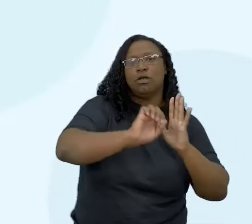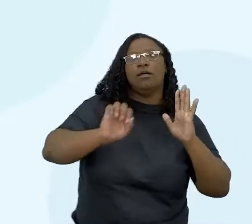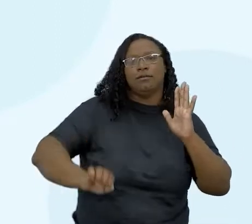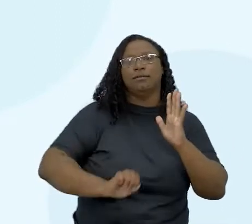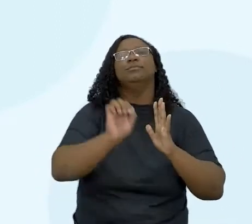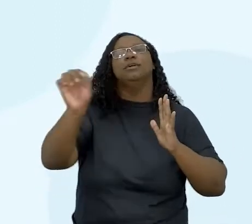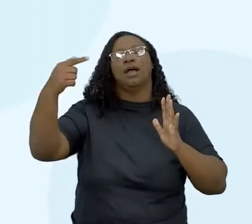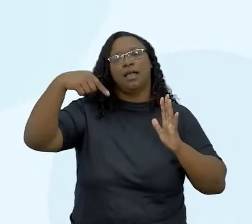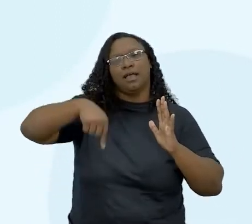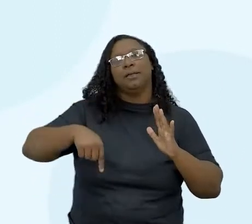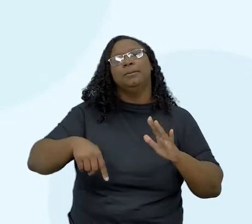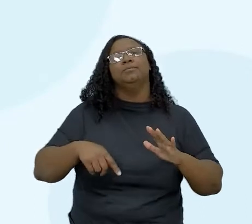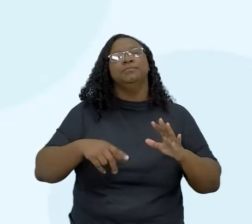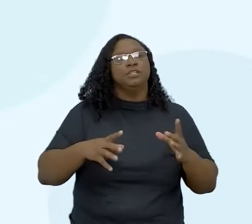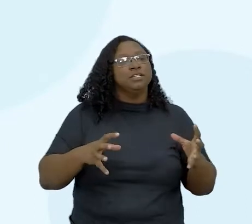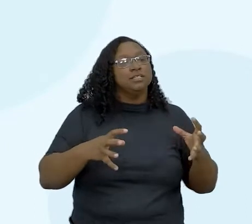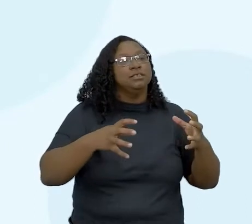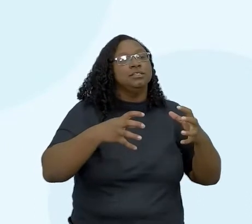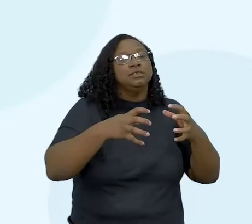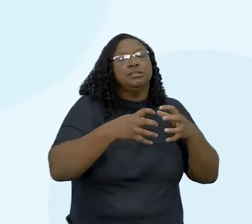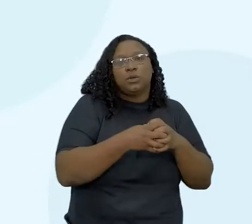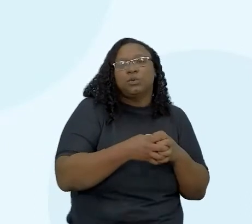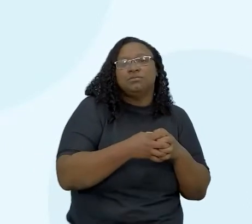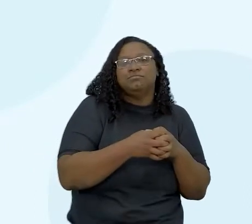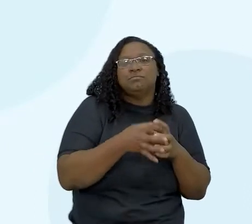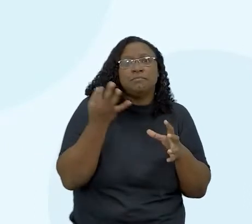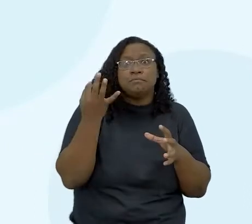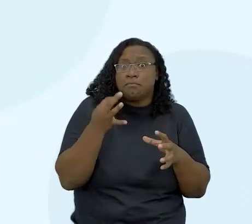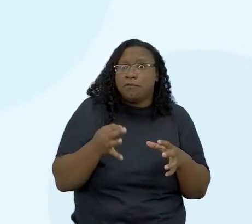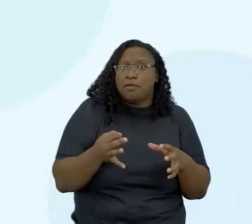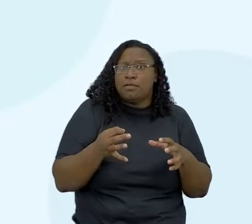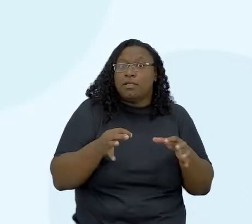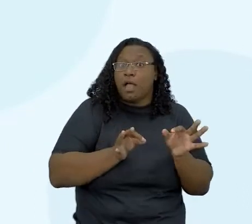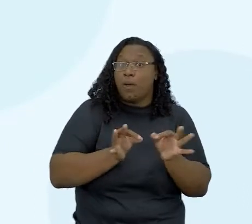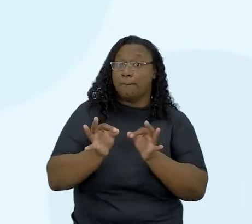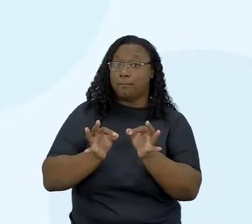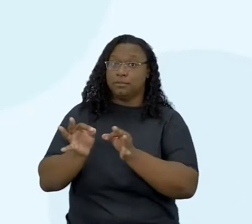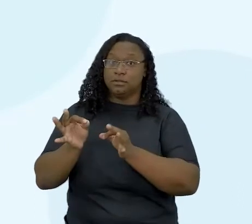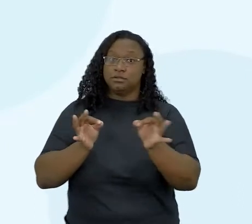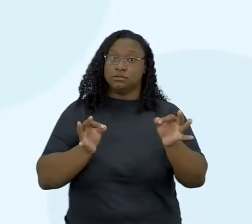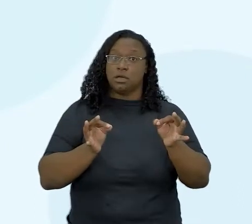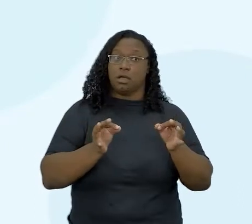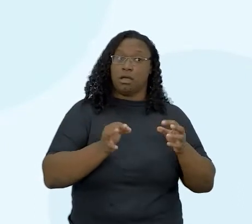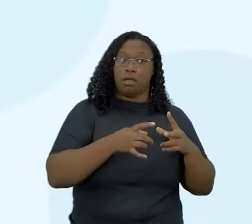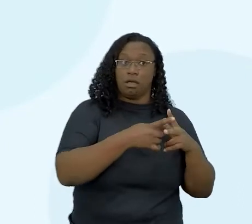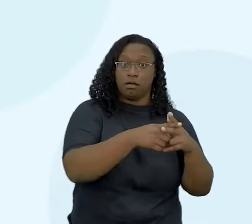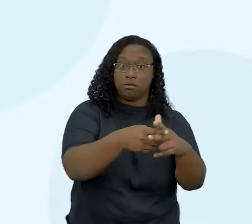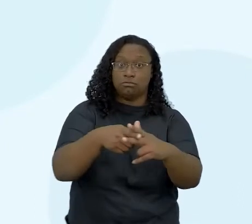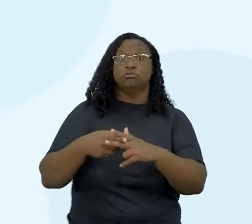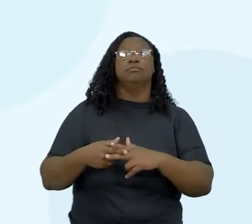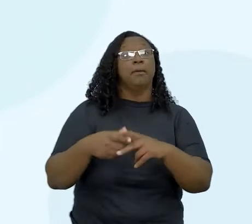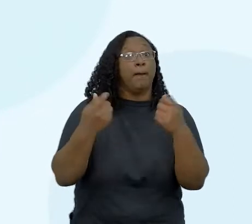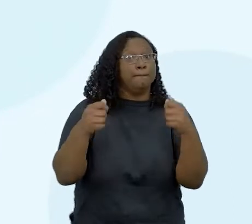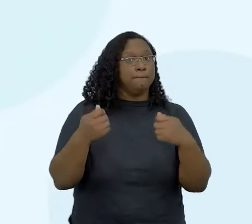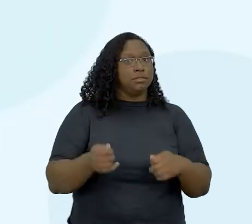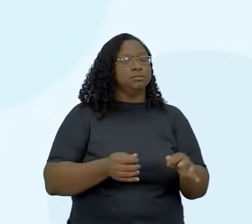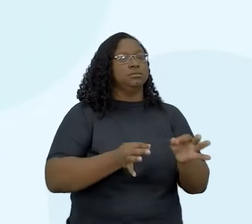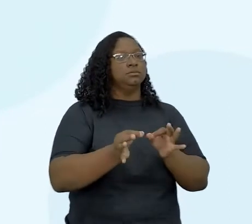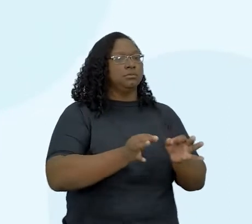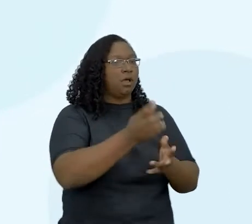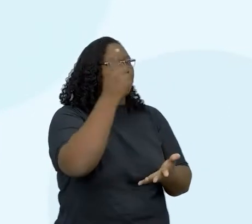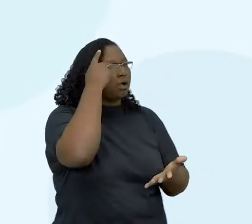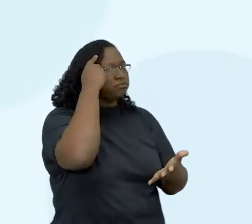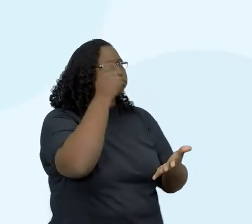também e se enquadrou perfeitamente ali, né? Essa ideia do planejamento. Para funcionar, precisa ter um planejamento, precisa ter